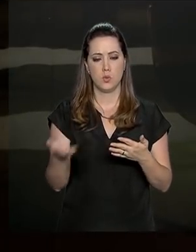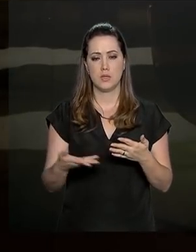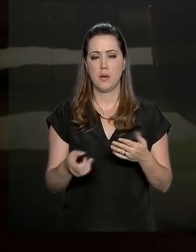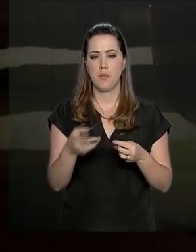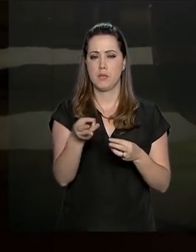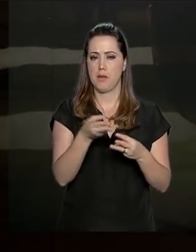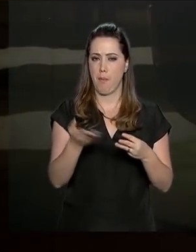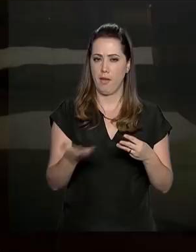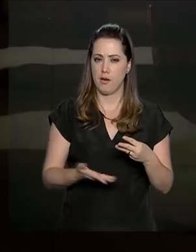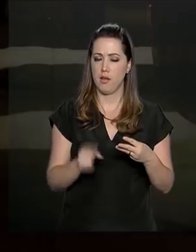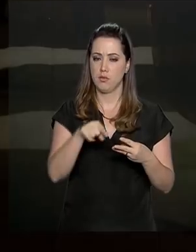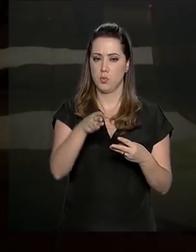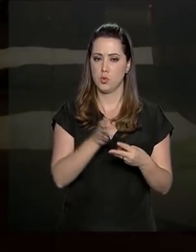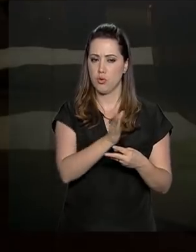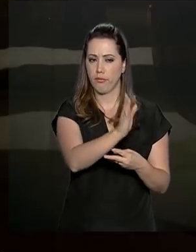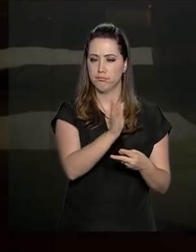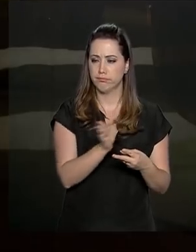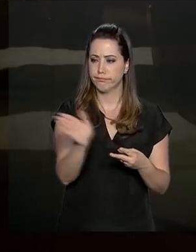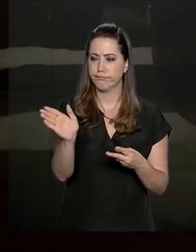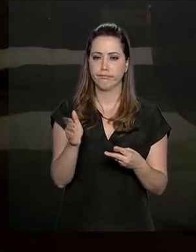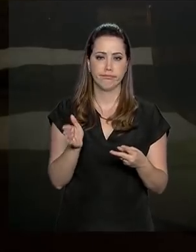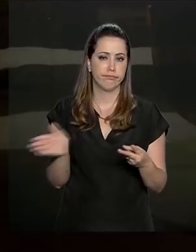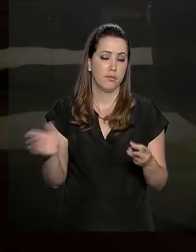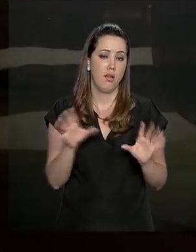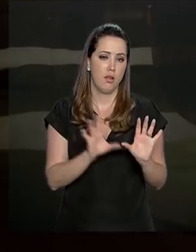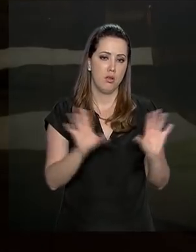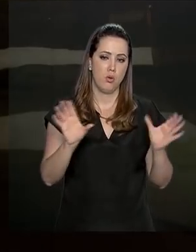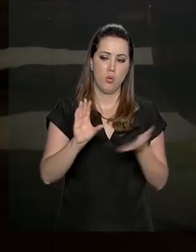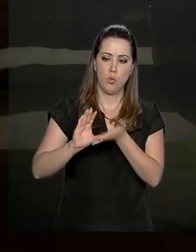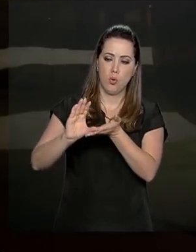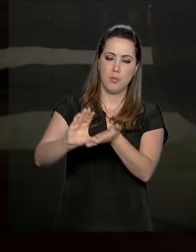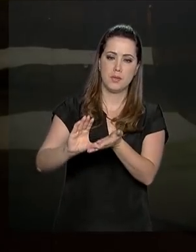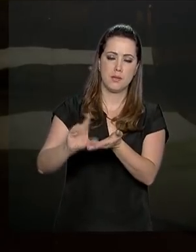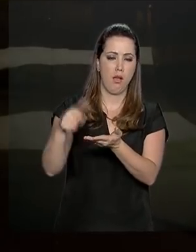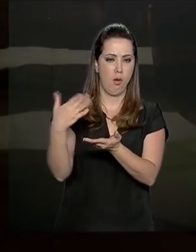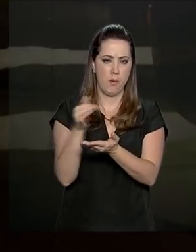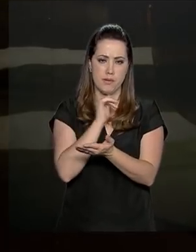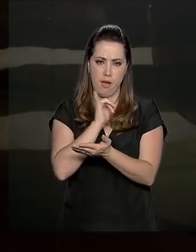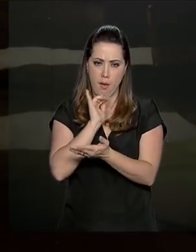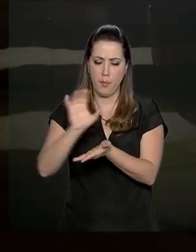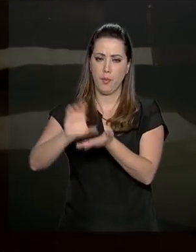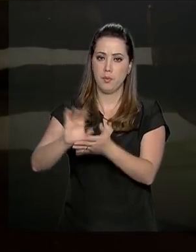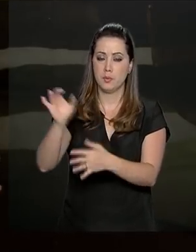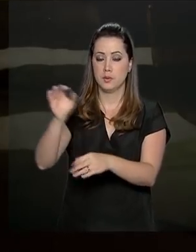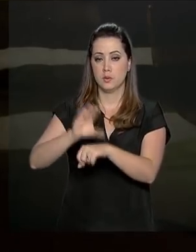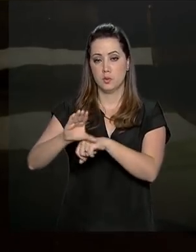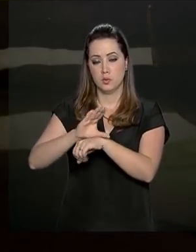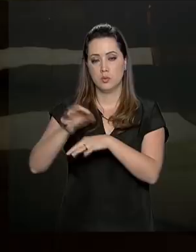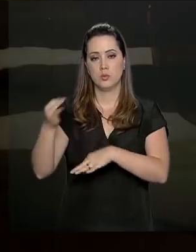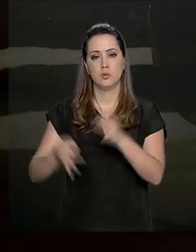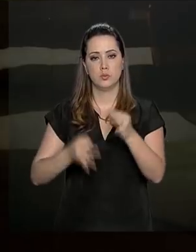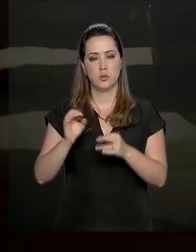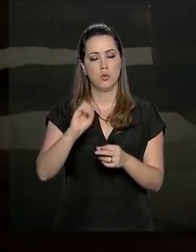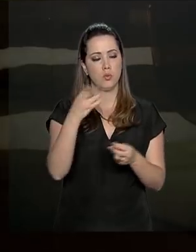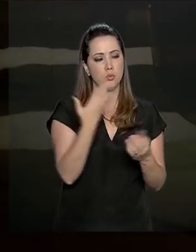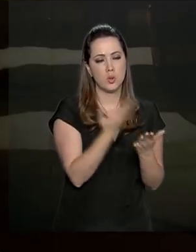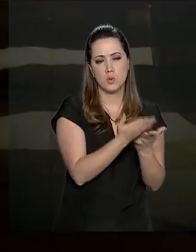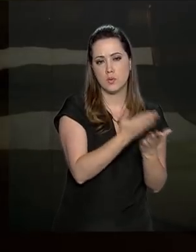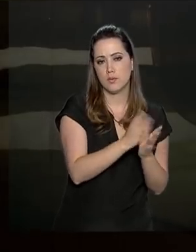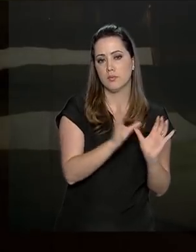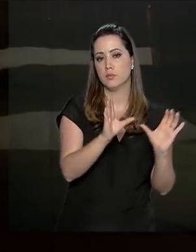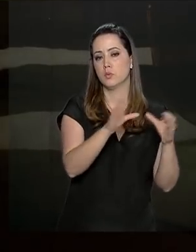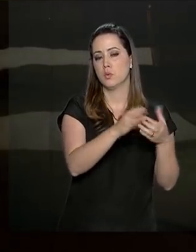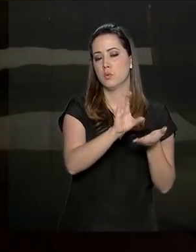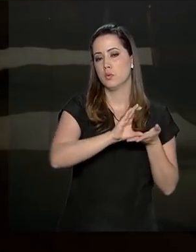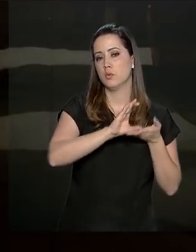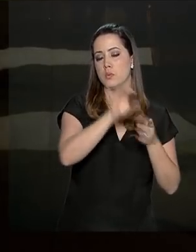caminhos diferentes, podem seguir para avaliação de comissões, como a Comissão de Constituição e Justiça, ou podem ser analisados por uma